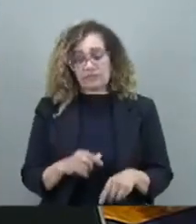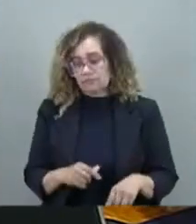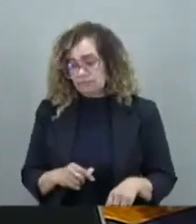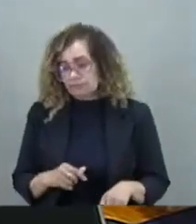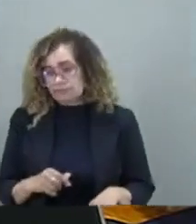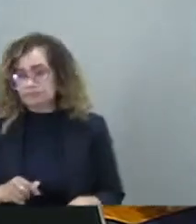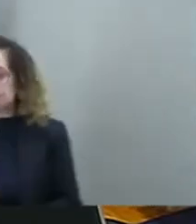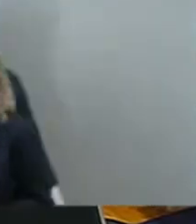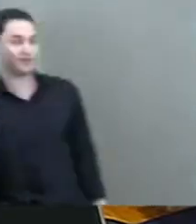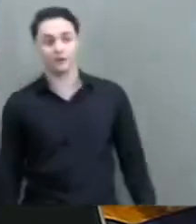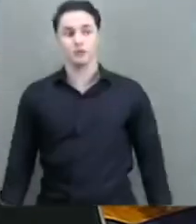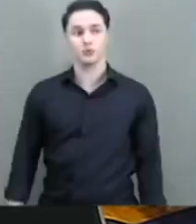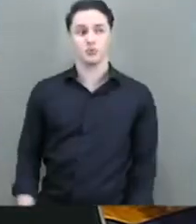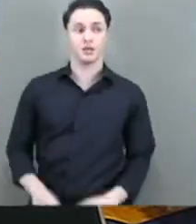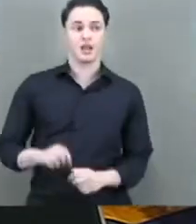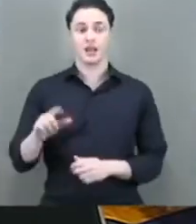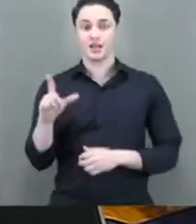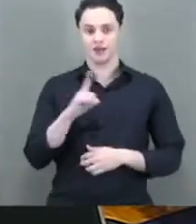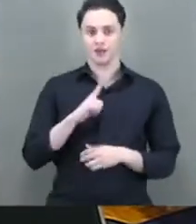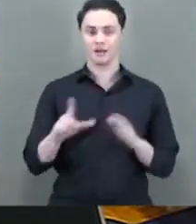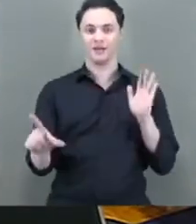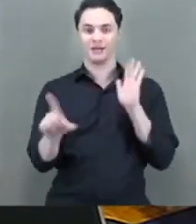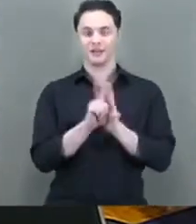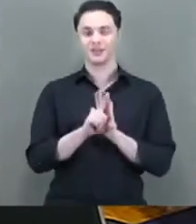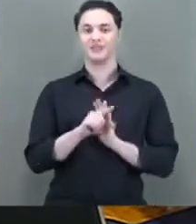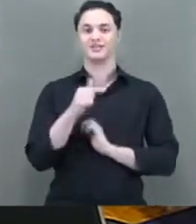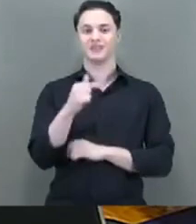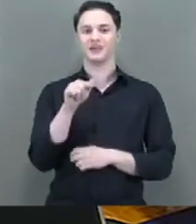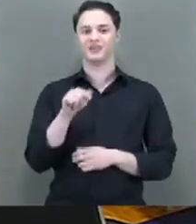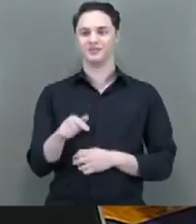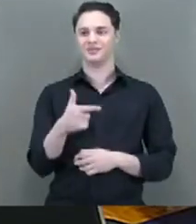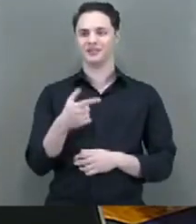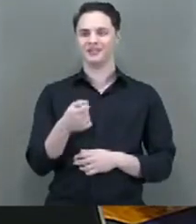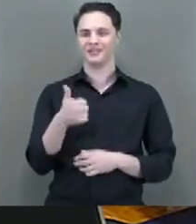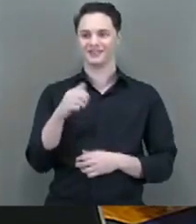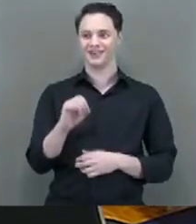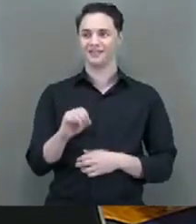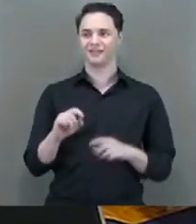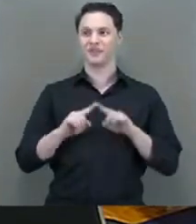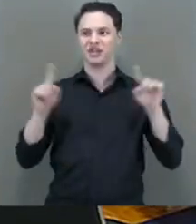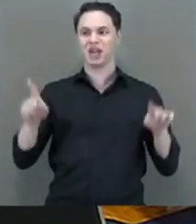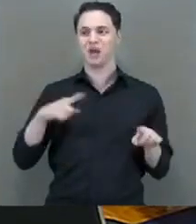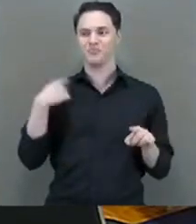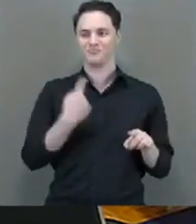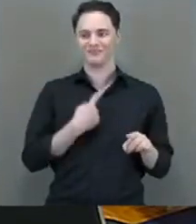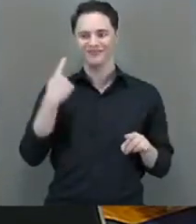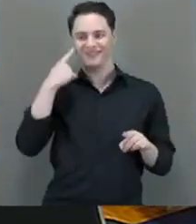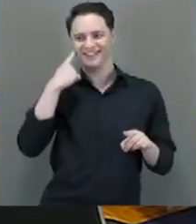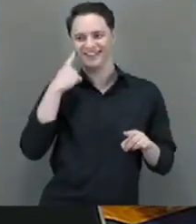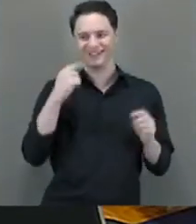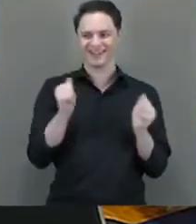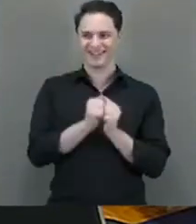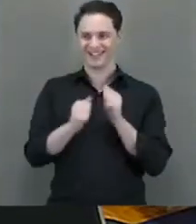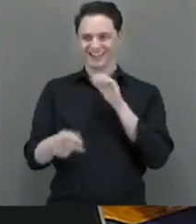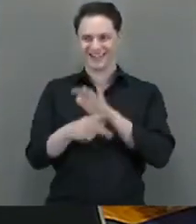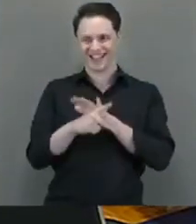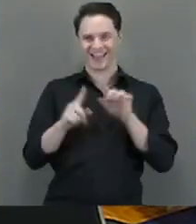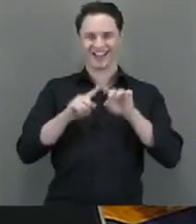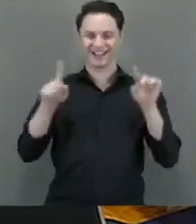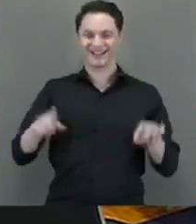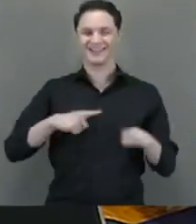E a lei nº 7.210, de 11 de julho de 1984, para